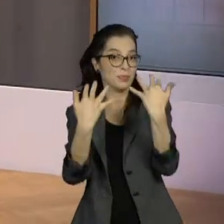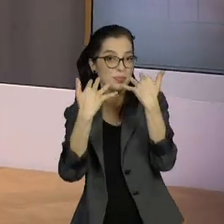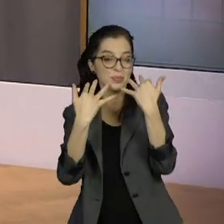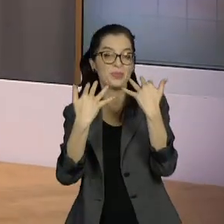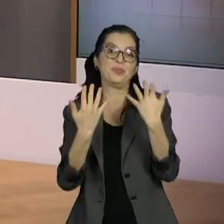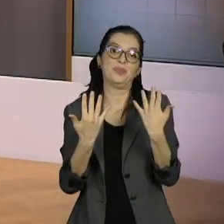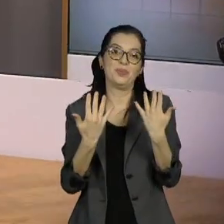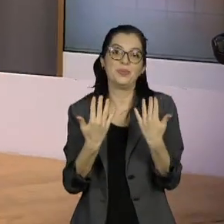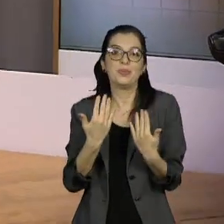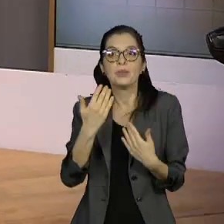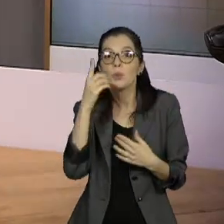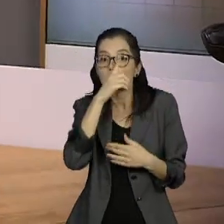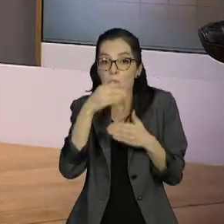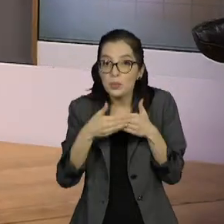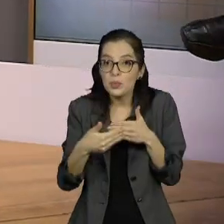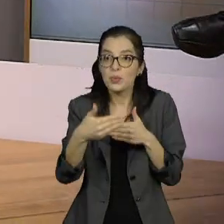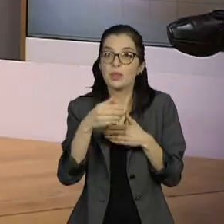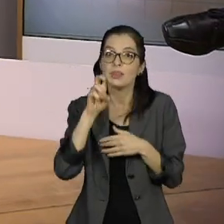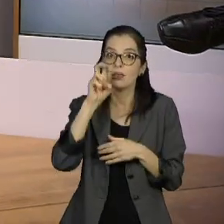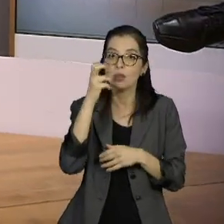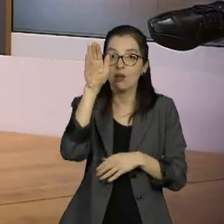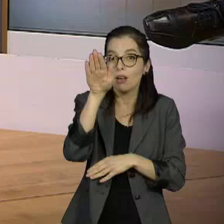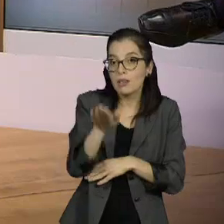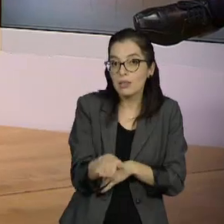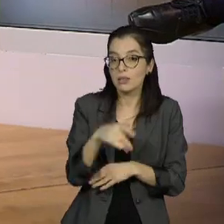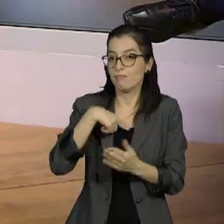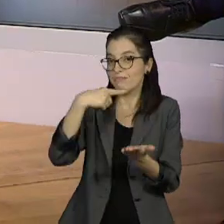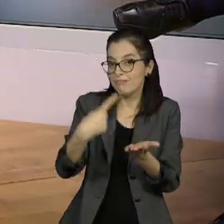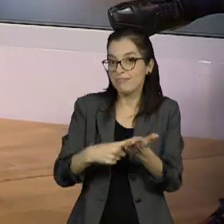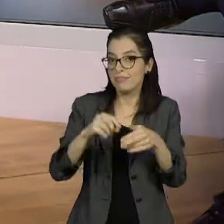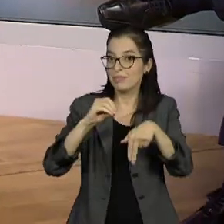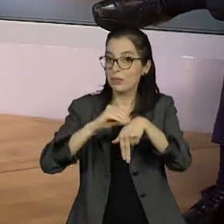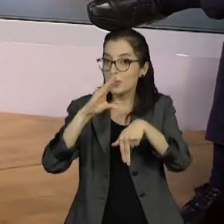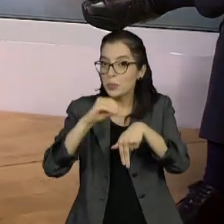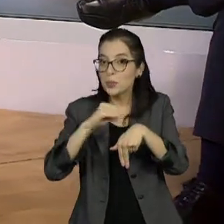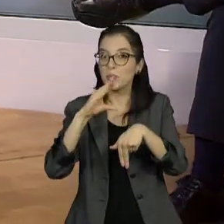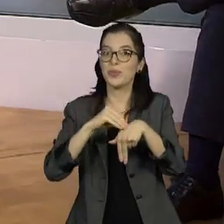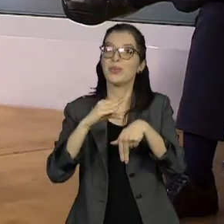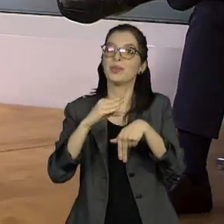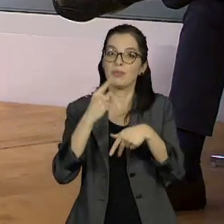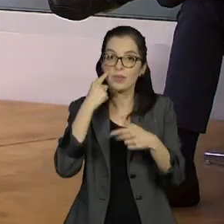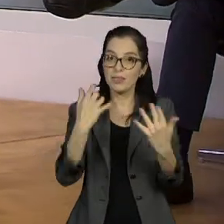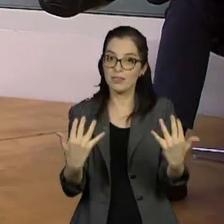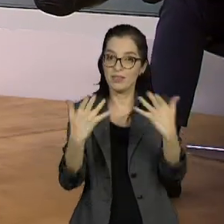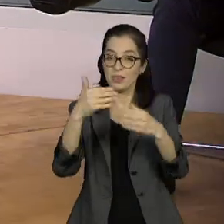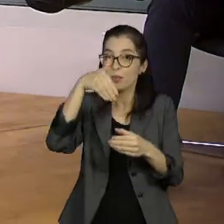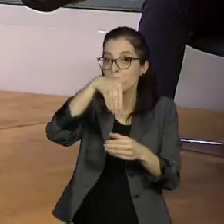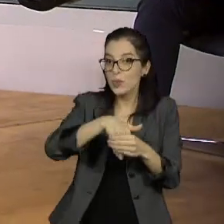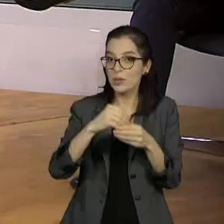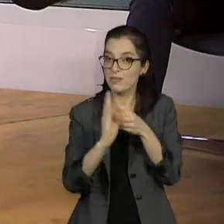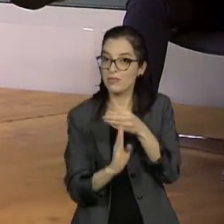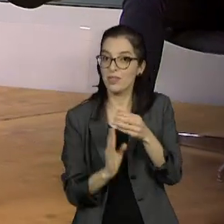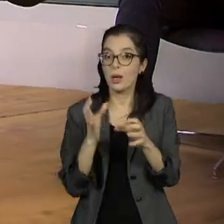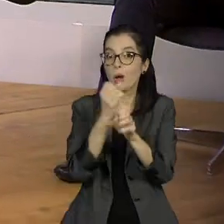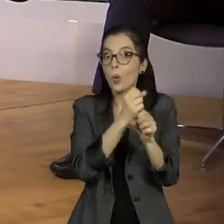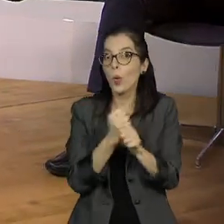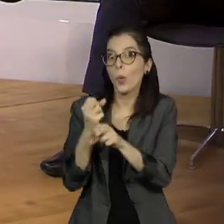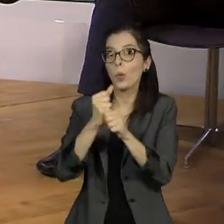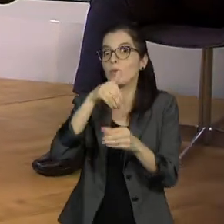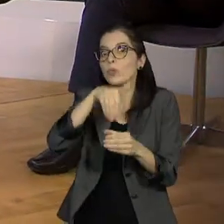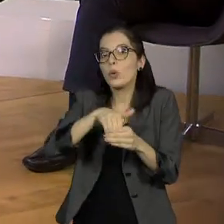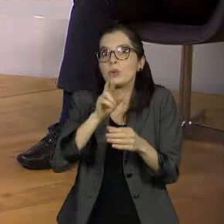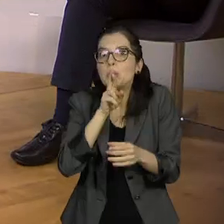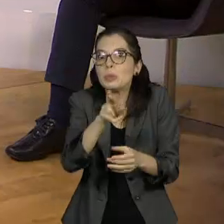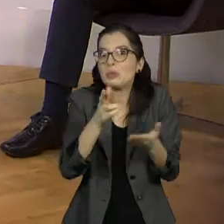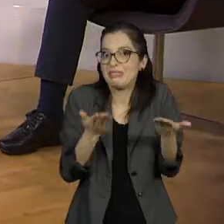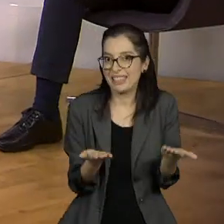esqueça, domingo às 5 da tarde, temos um novo encontro numa edição especial com a apuração dos votos e as análises do nosso time